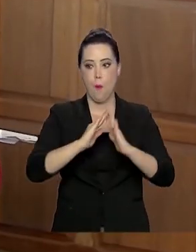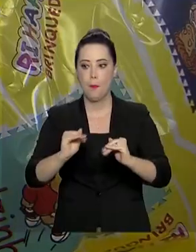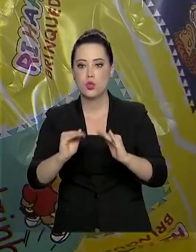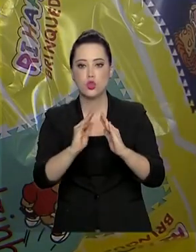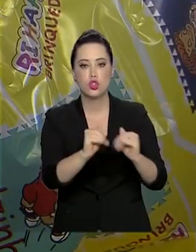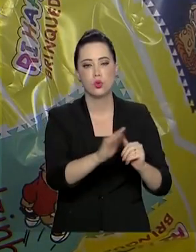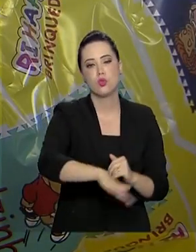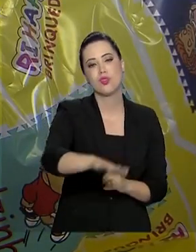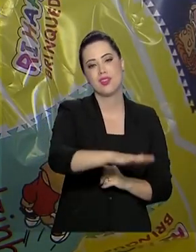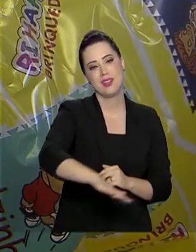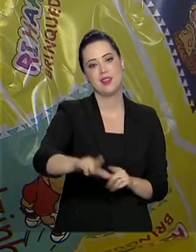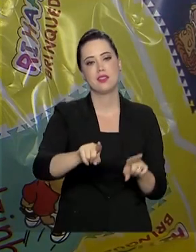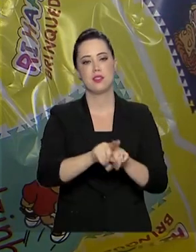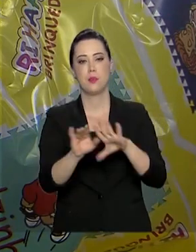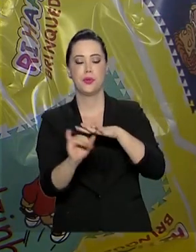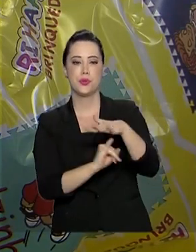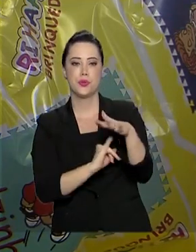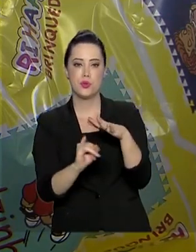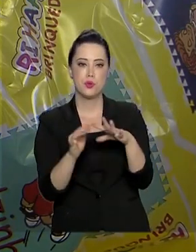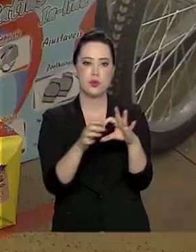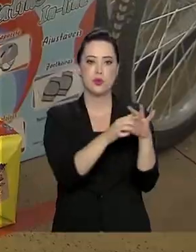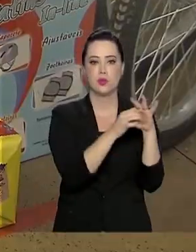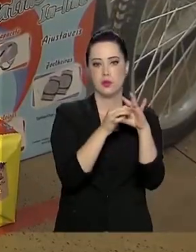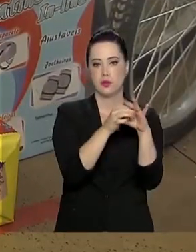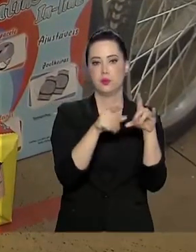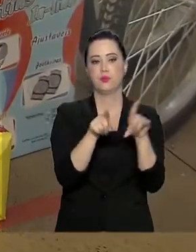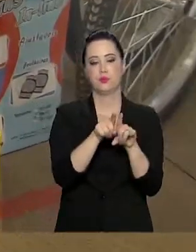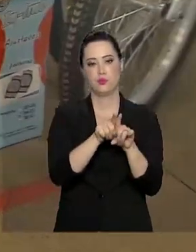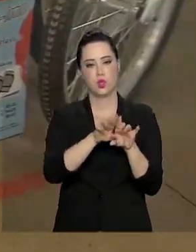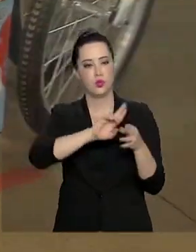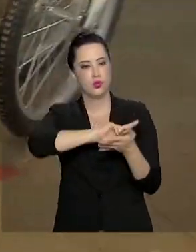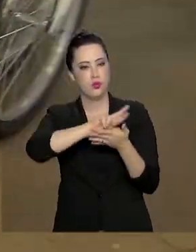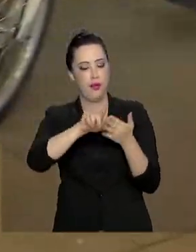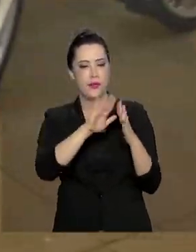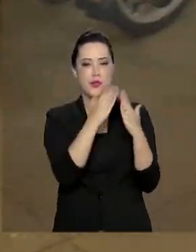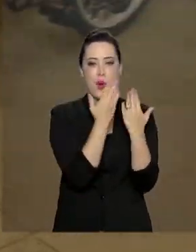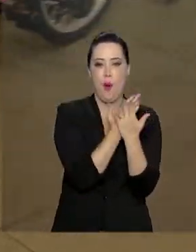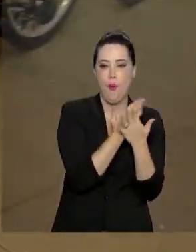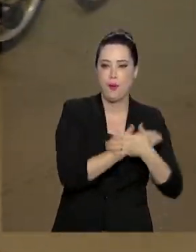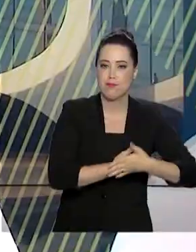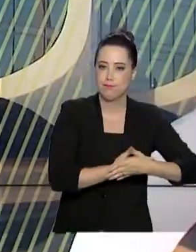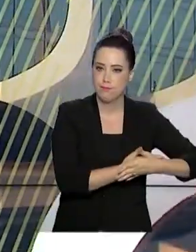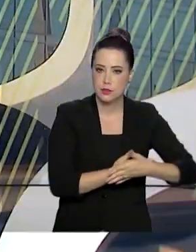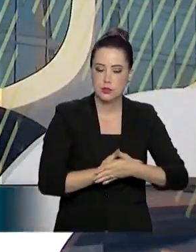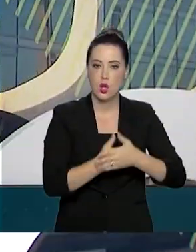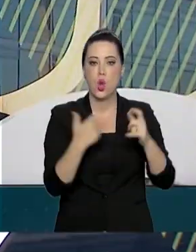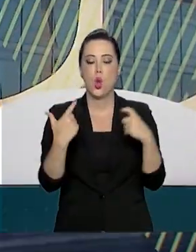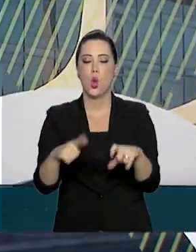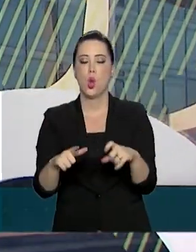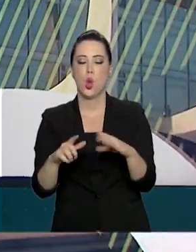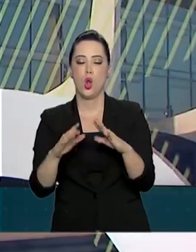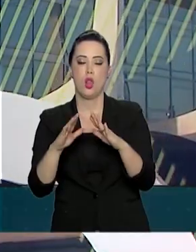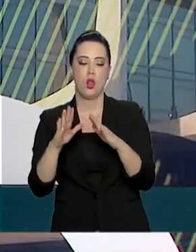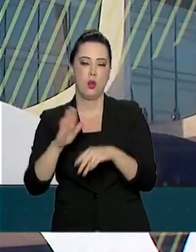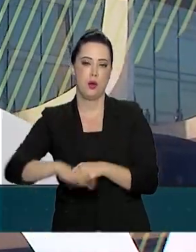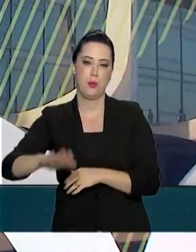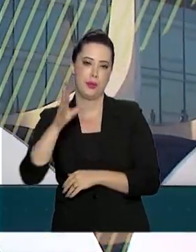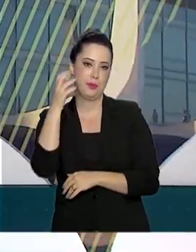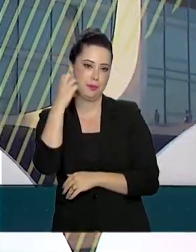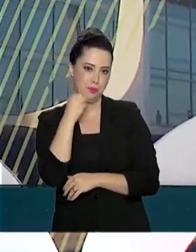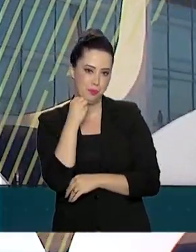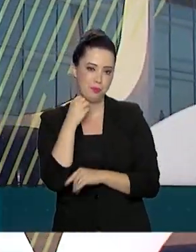também de instituições parceiras, como creches, abrigos, orfanatos e núcleos socioeducativos. Qualquer cidadão pode se